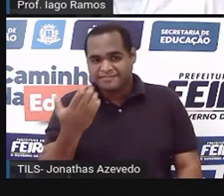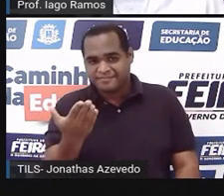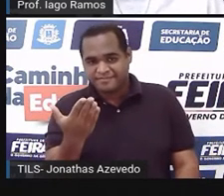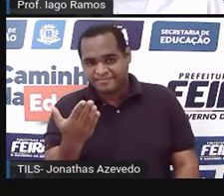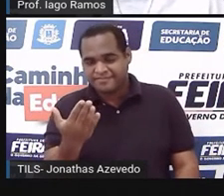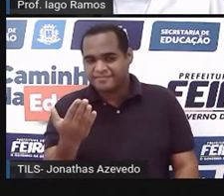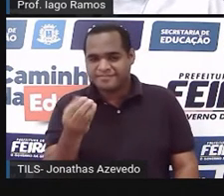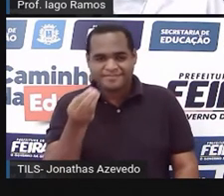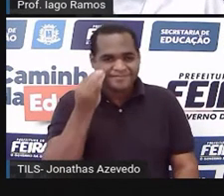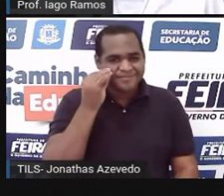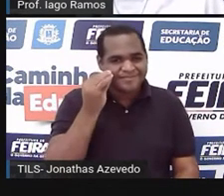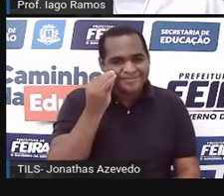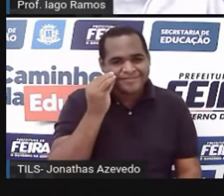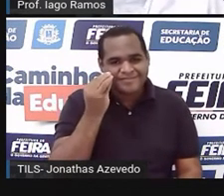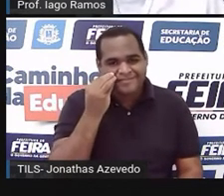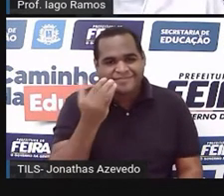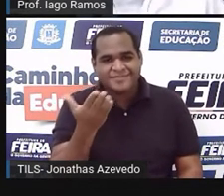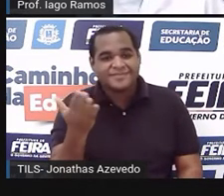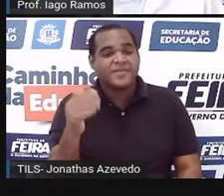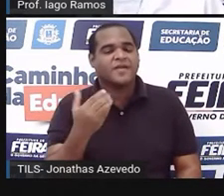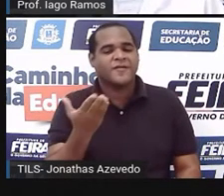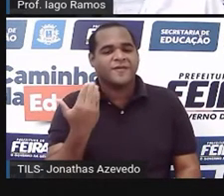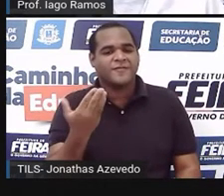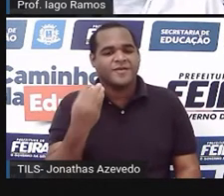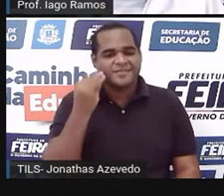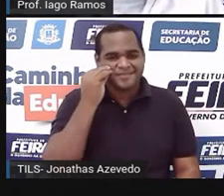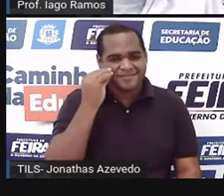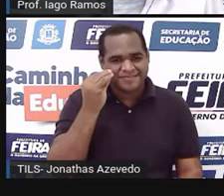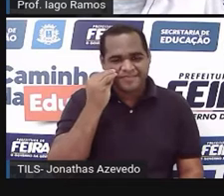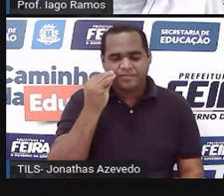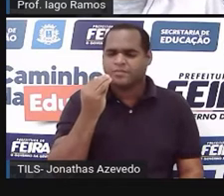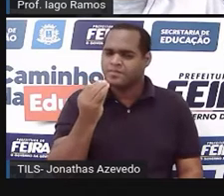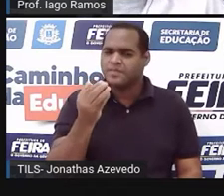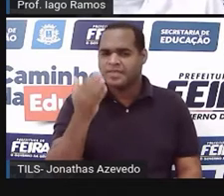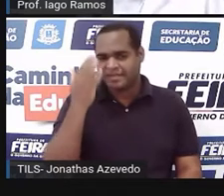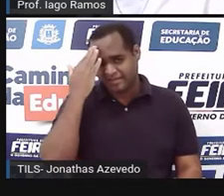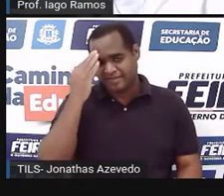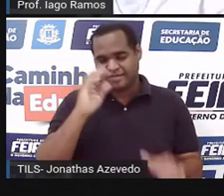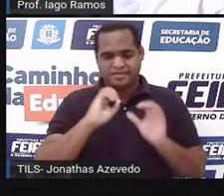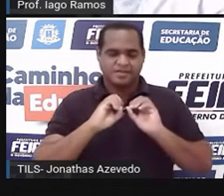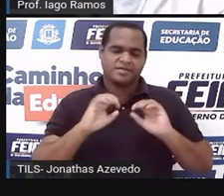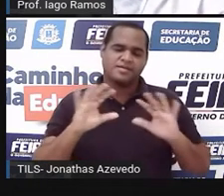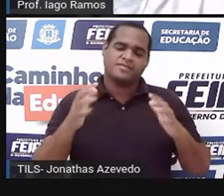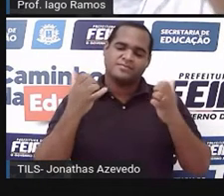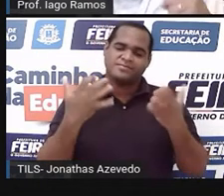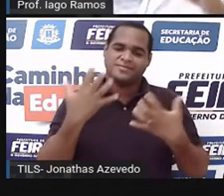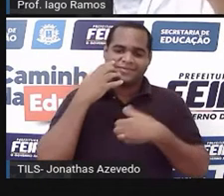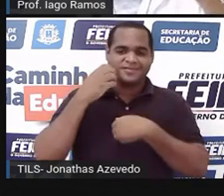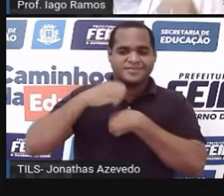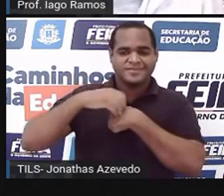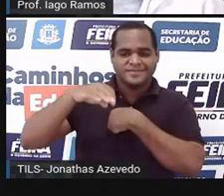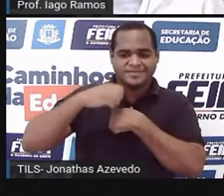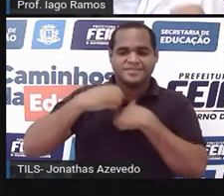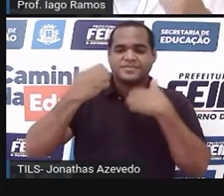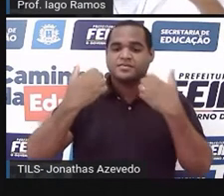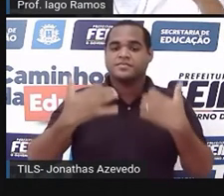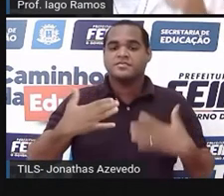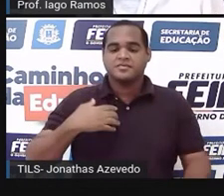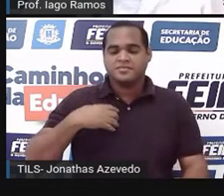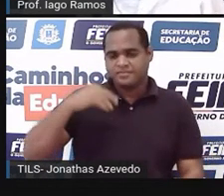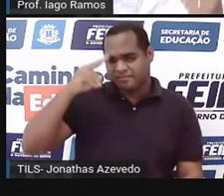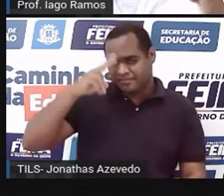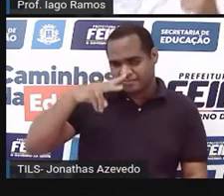Bora testar isso, né? Vamos testar para ver se de fato a gente entendeu, para a gente trazer de volta à memória